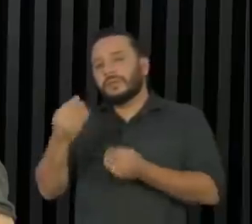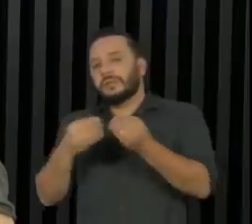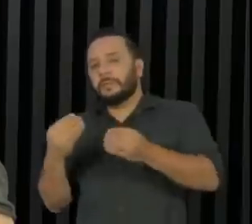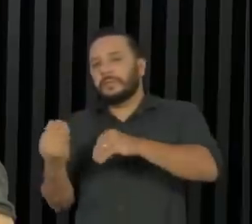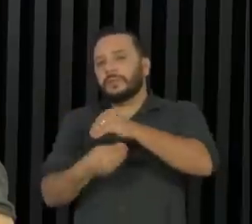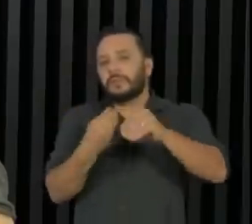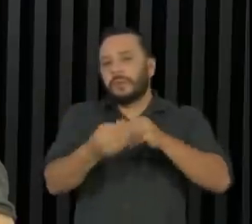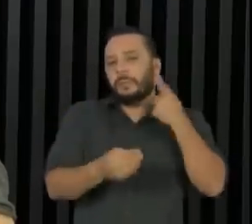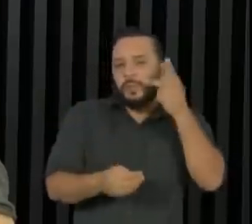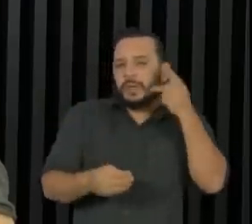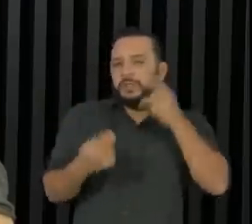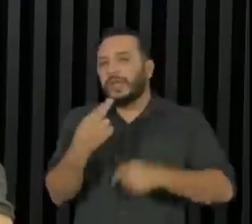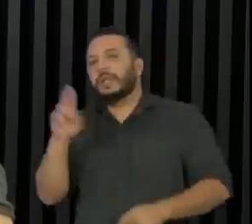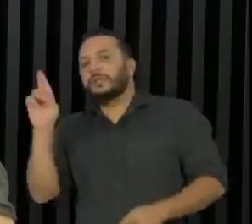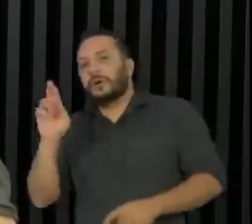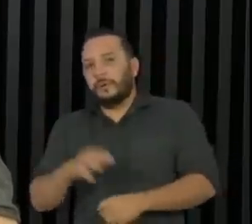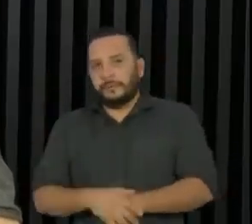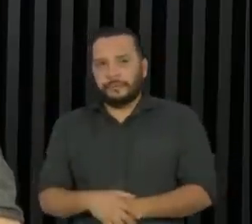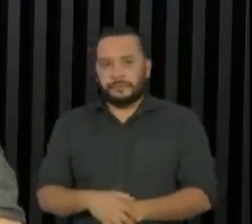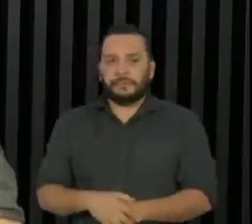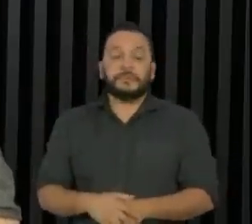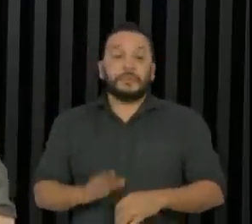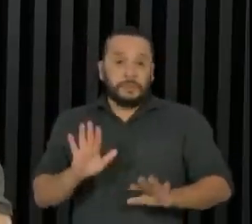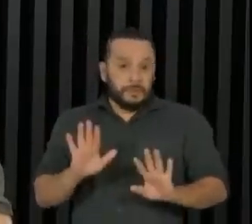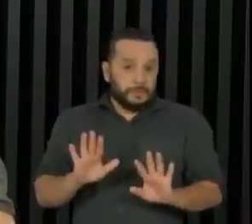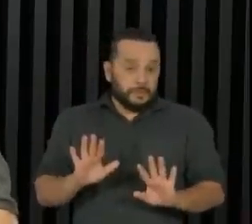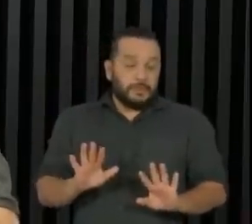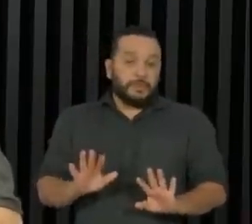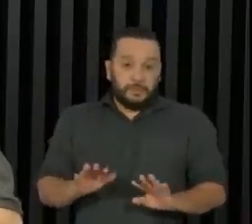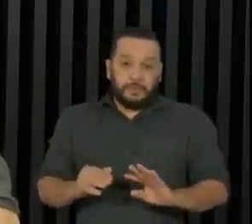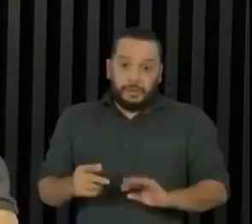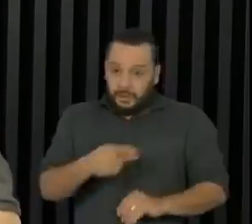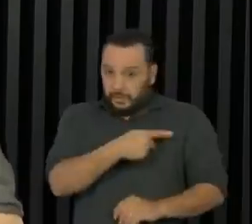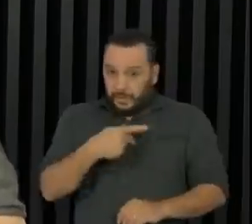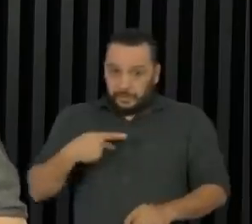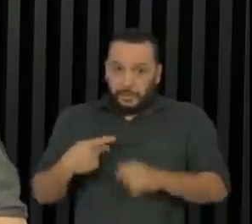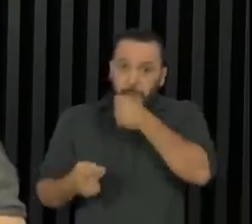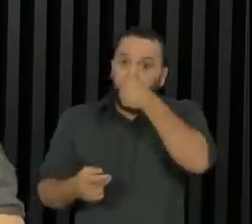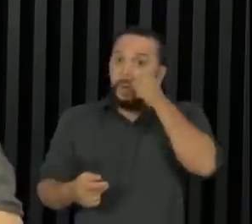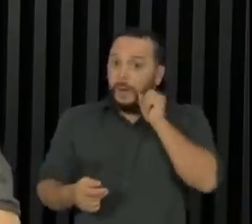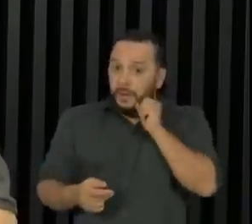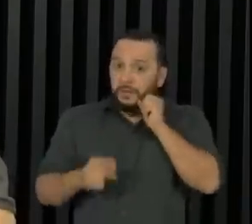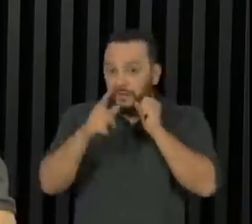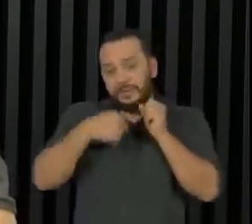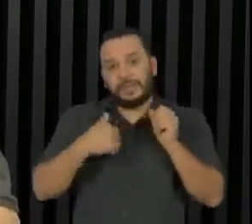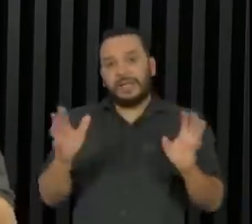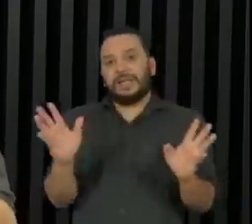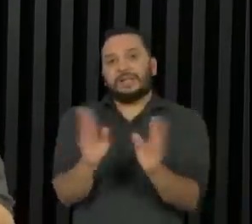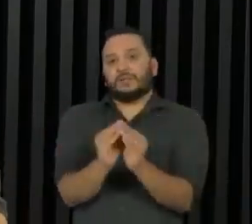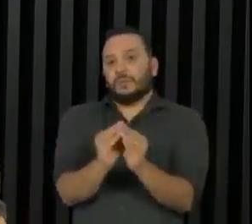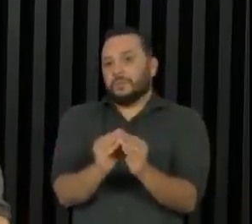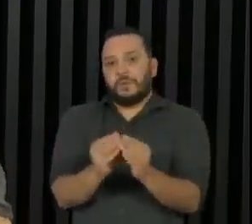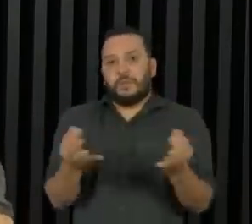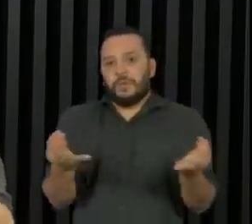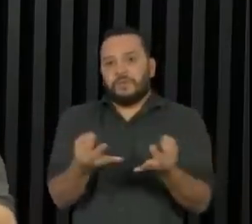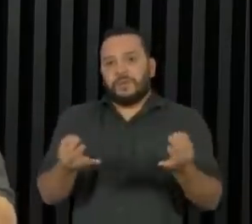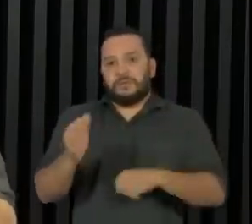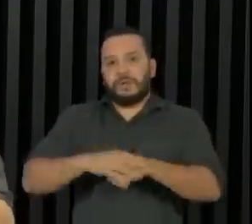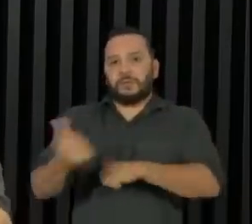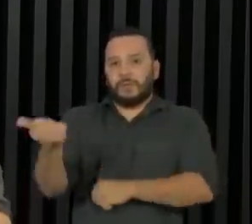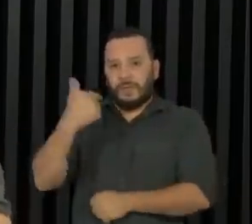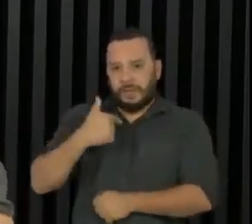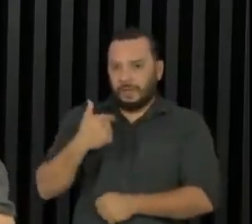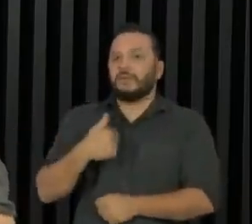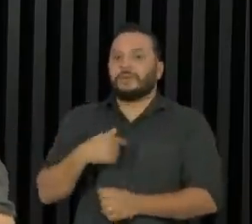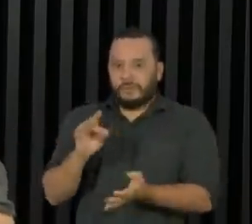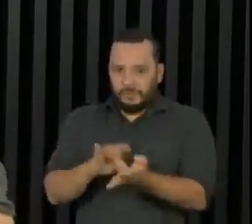É, a respeito do Malafaia, você resumiu com melhor perfeição do que eu conseguiria resumir, foi